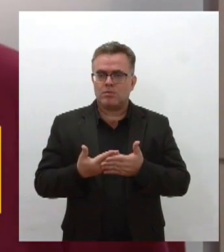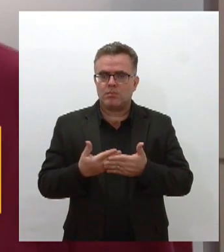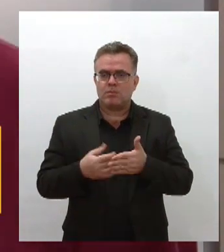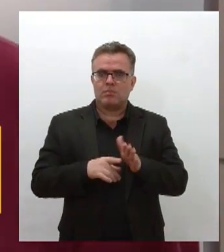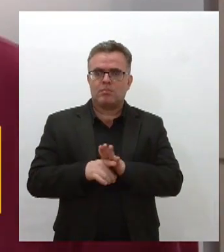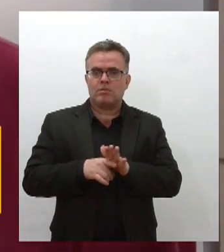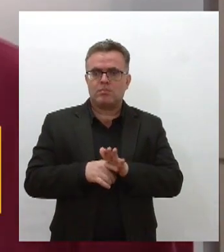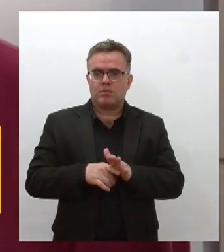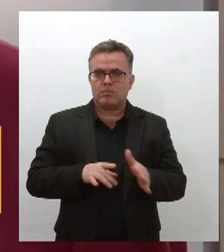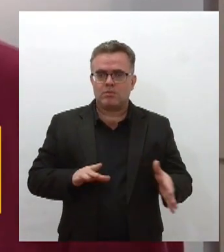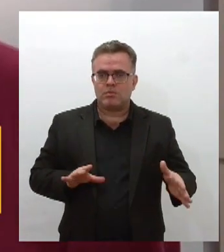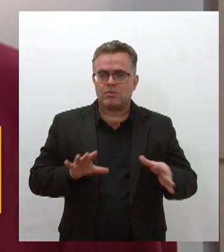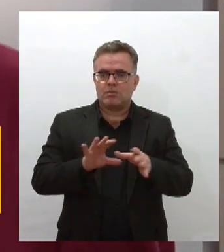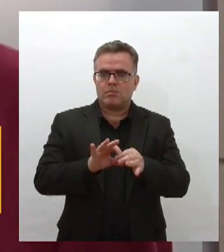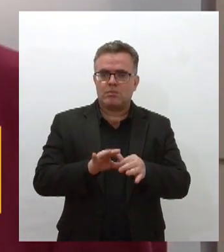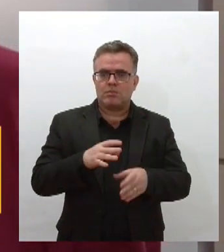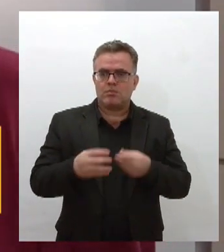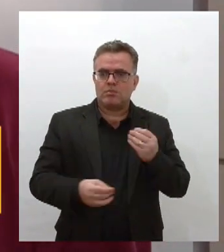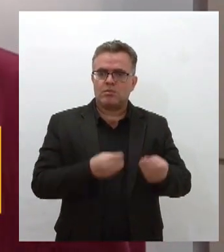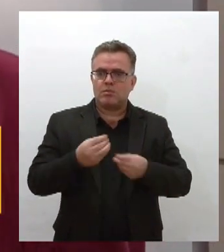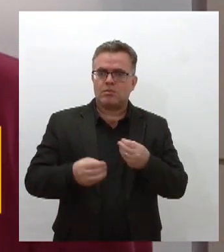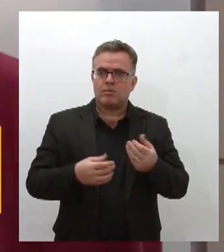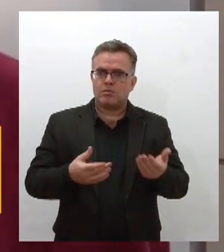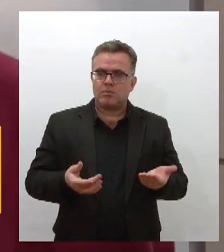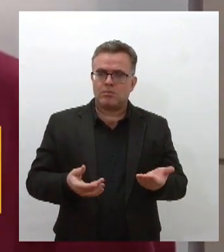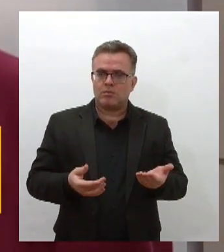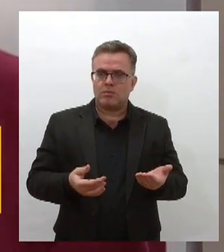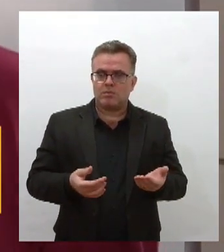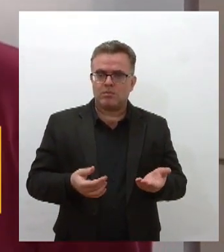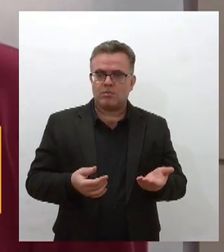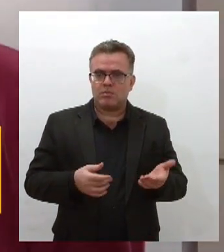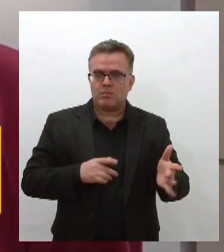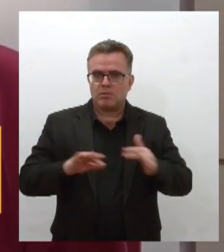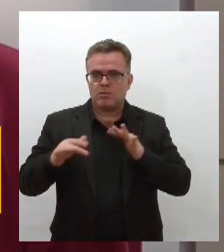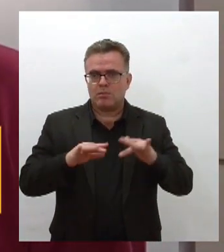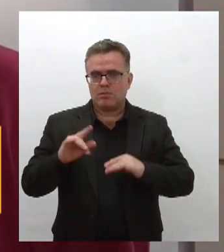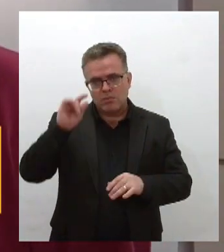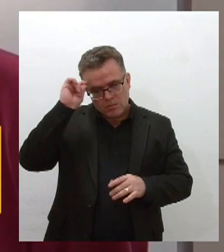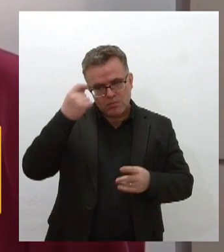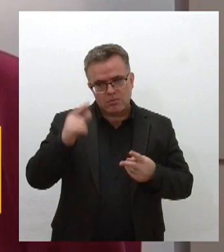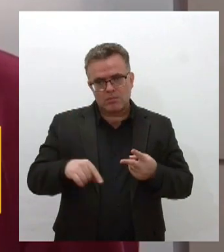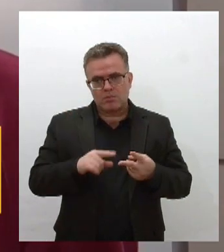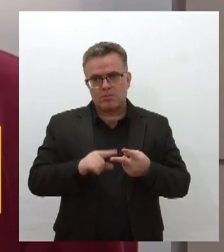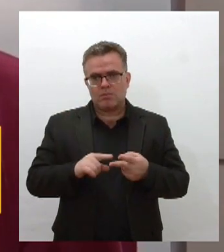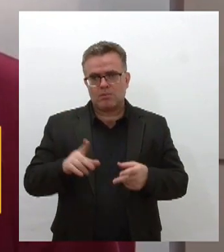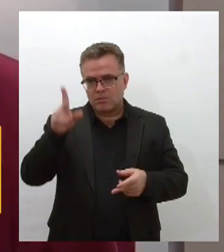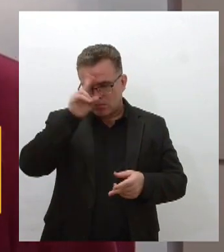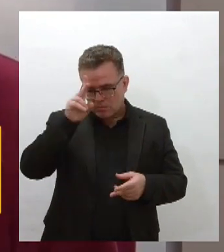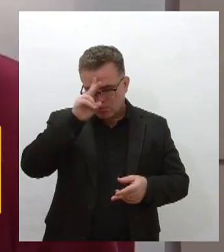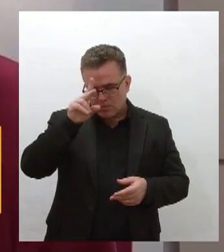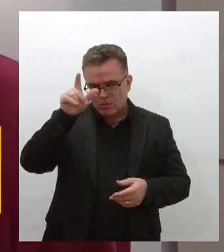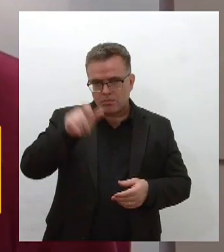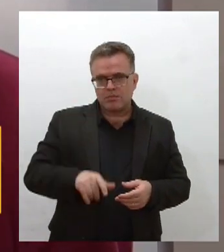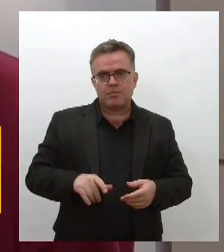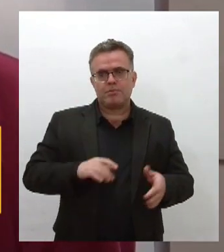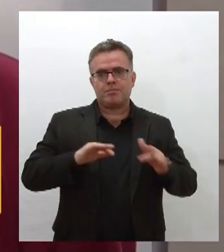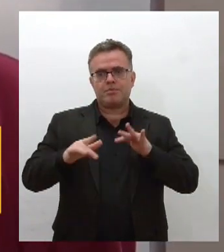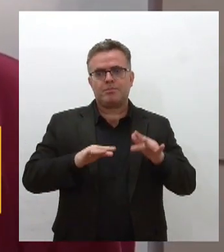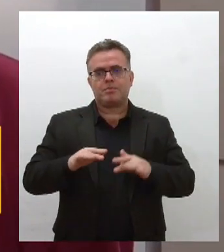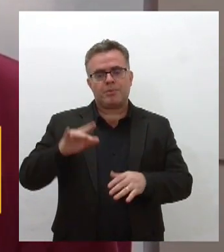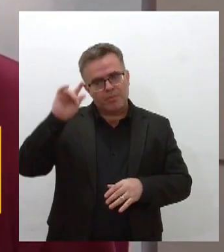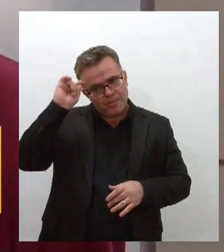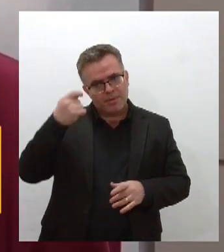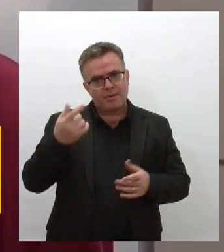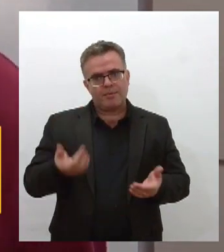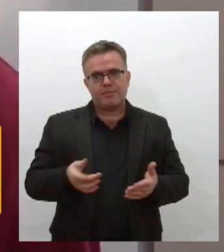voltadas para o movimento negro para a história do movimento negro brasileiro e